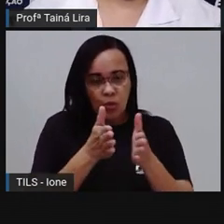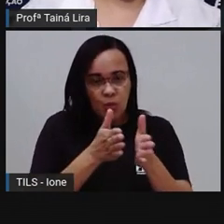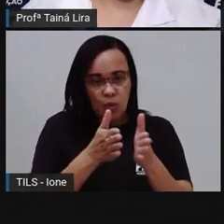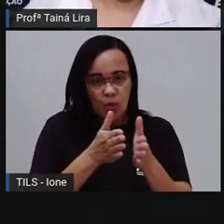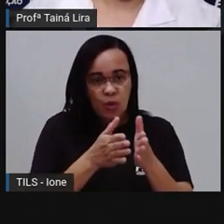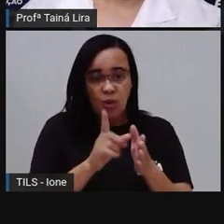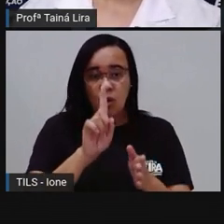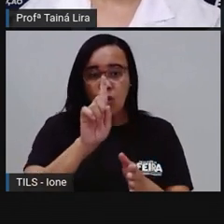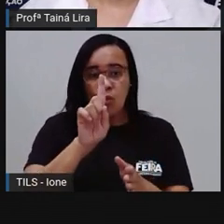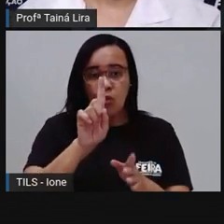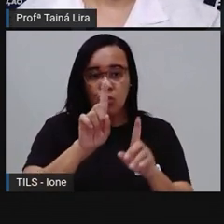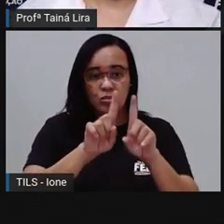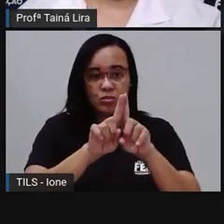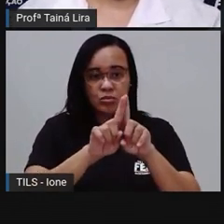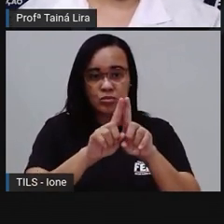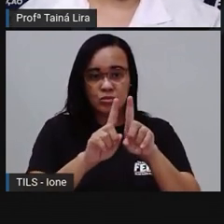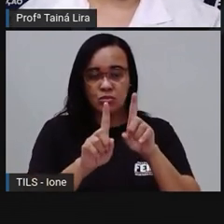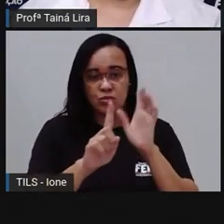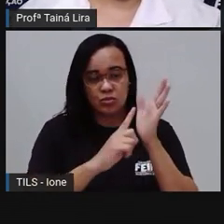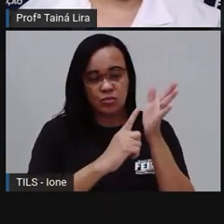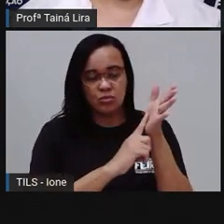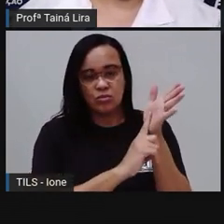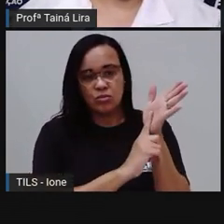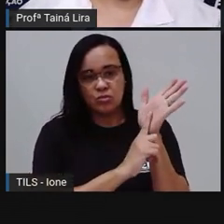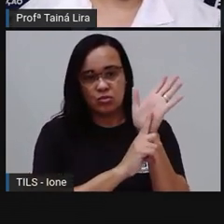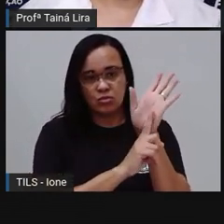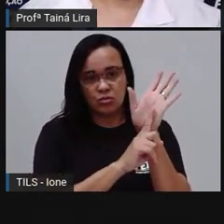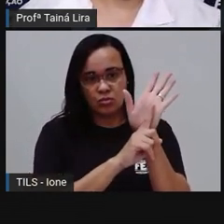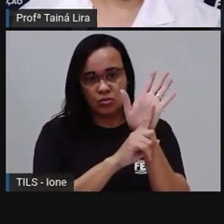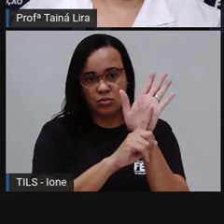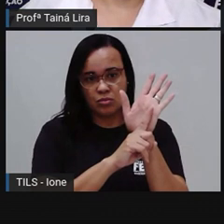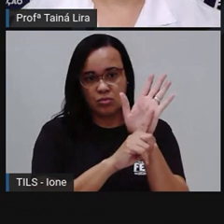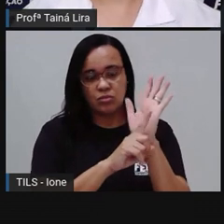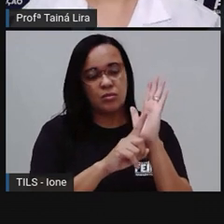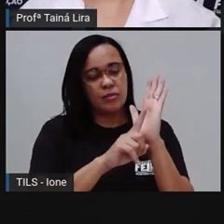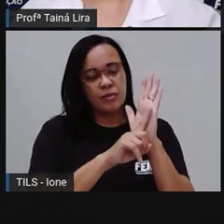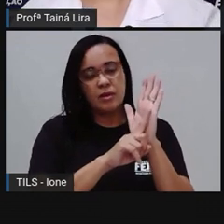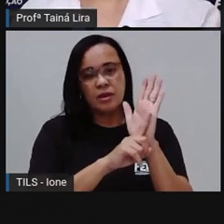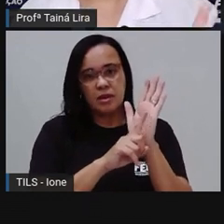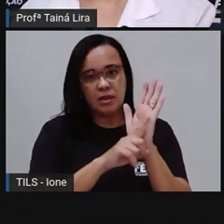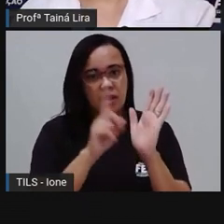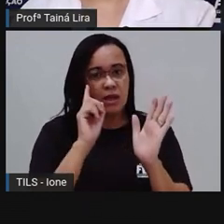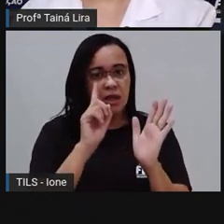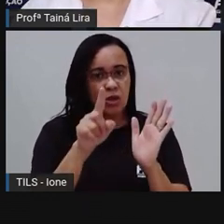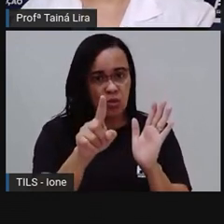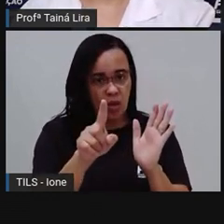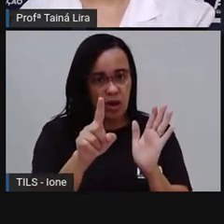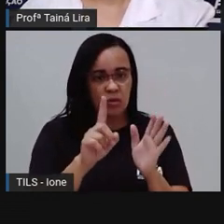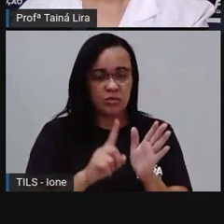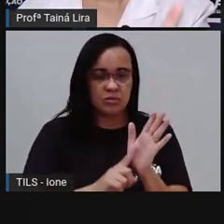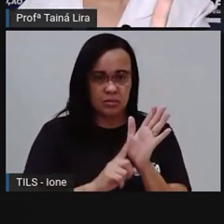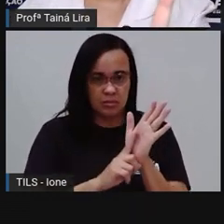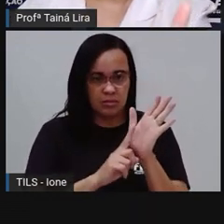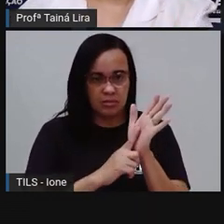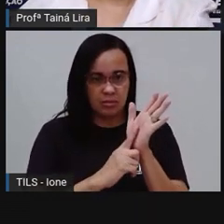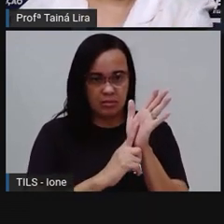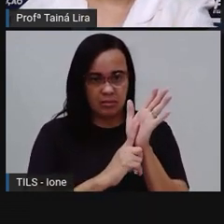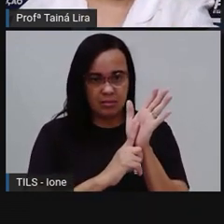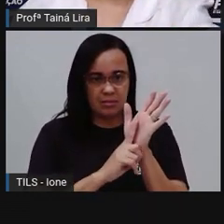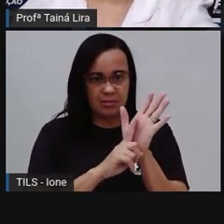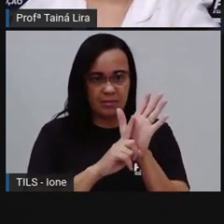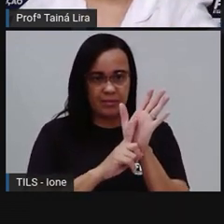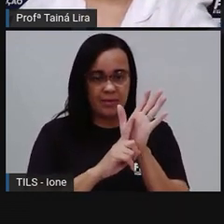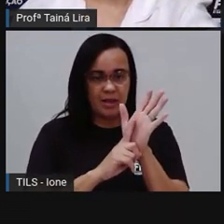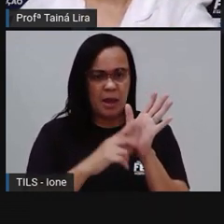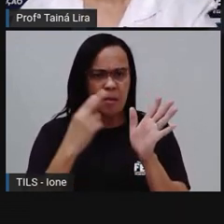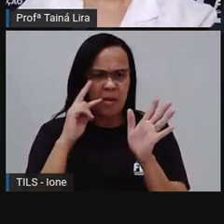de um dedo na primeira linha de cada parágrafo ou estrofe. Então, eu coloco o meu dedinho ali, de junto da